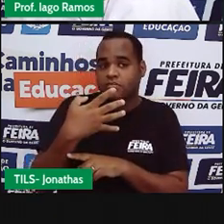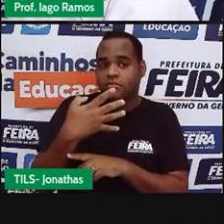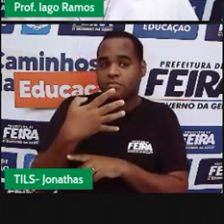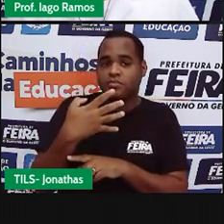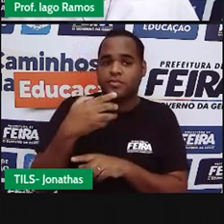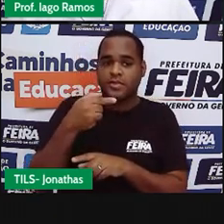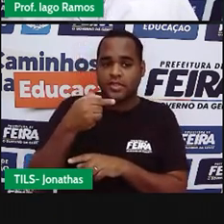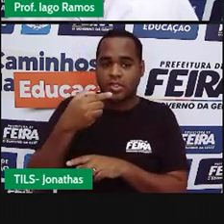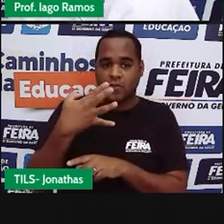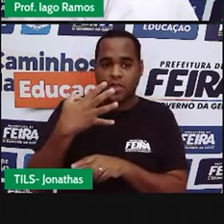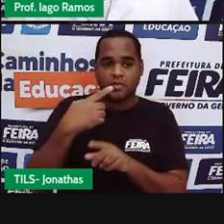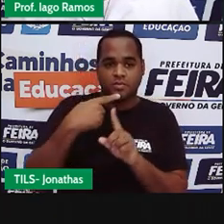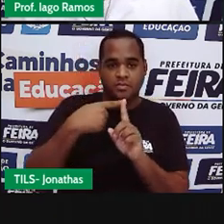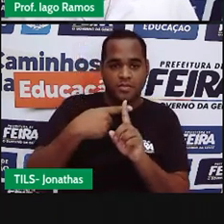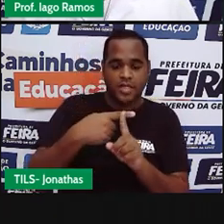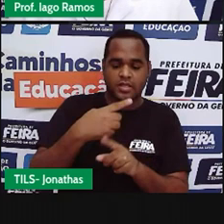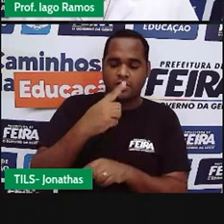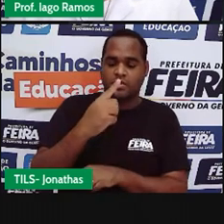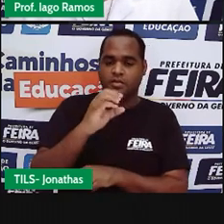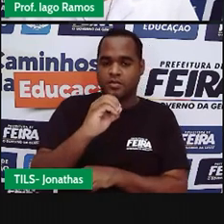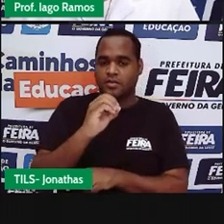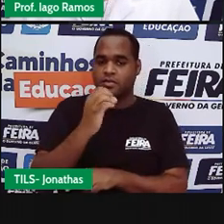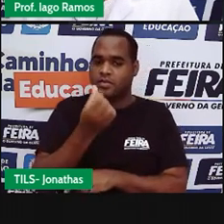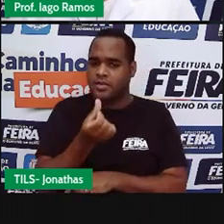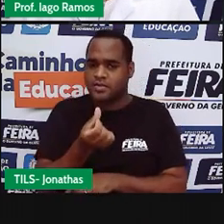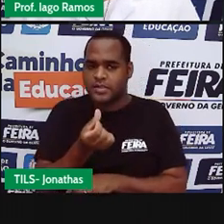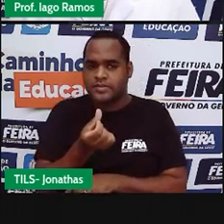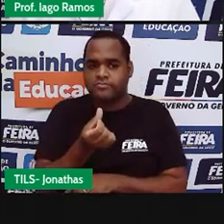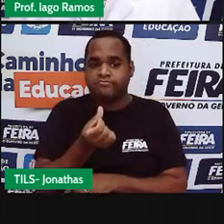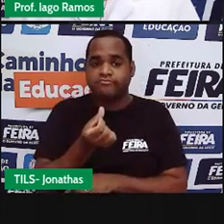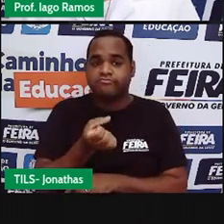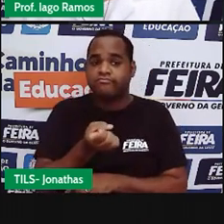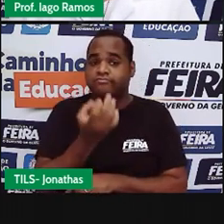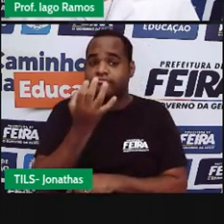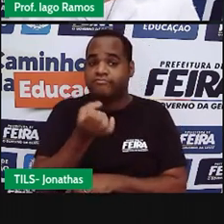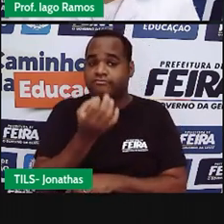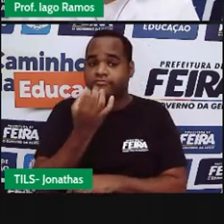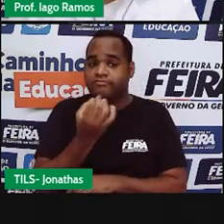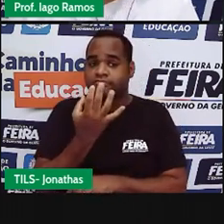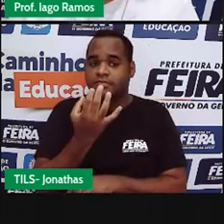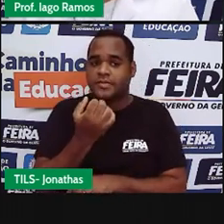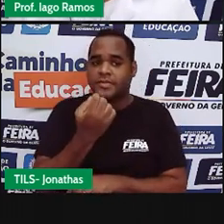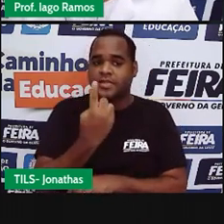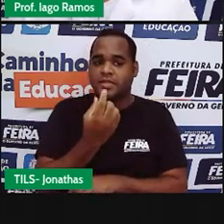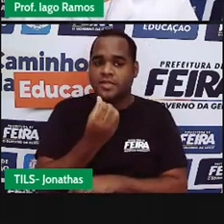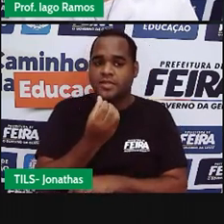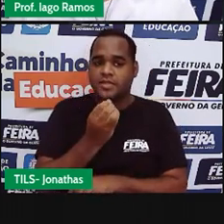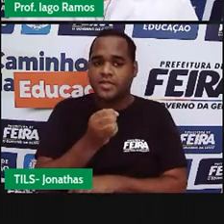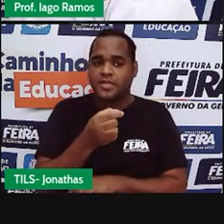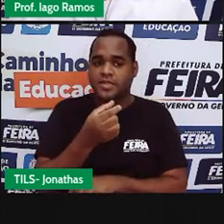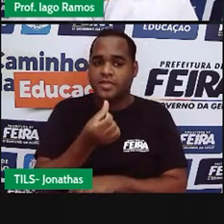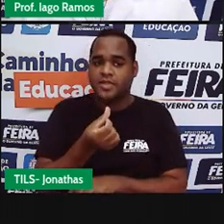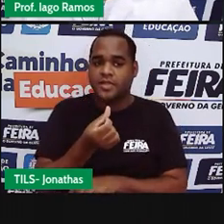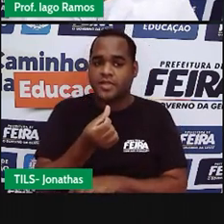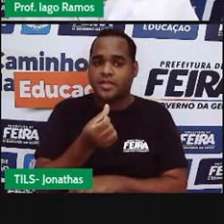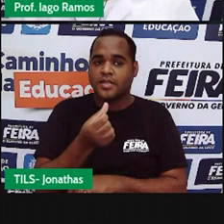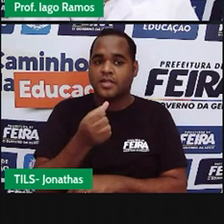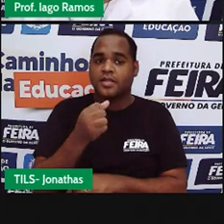74, mais 106. 74, mais 106, dá